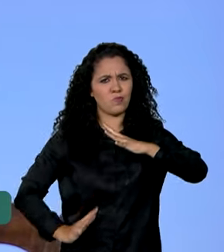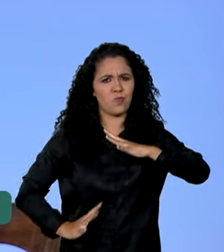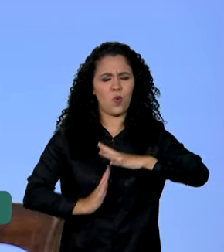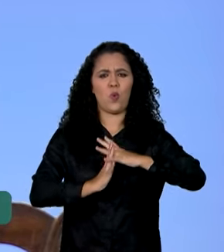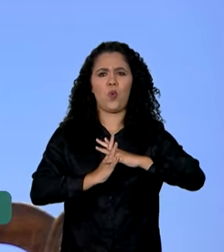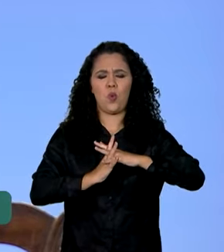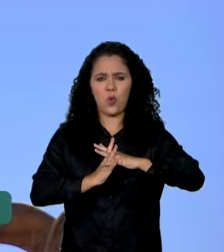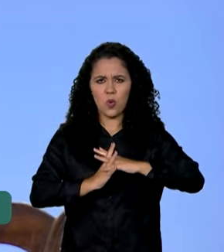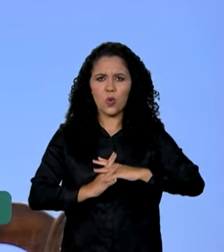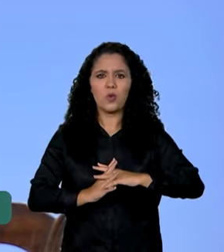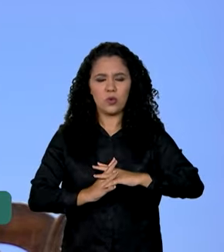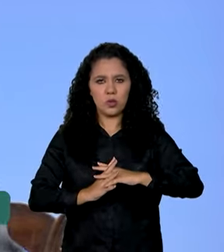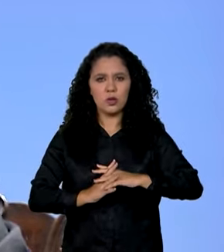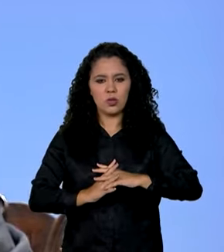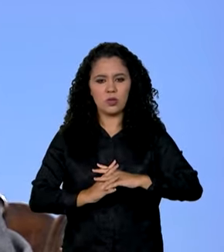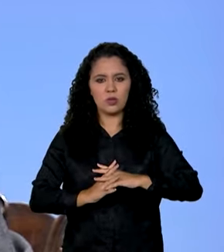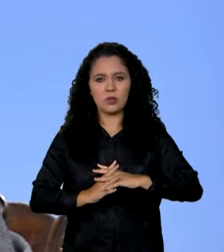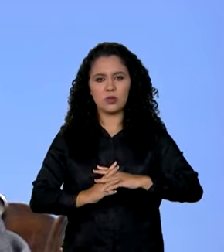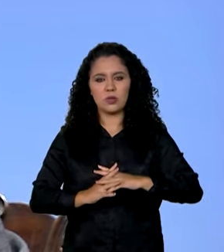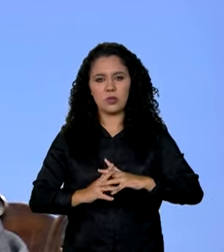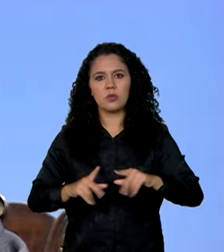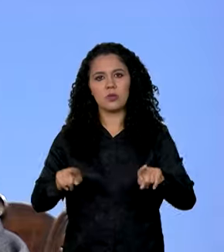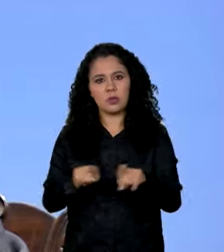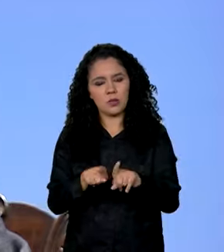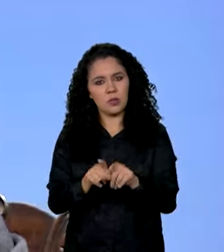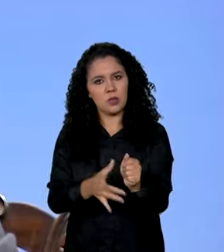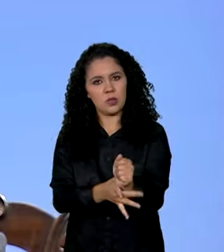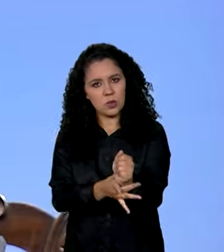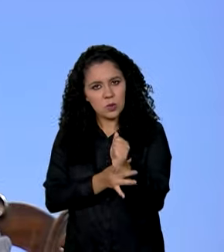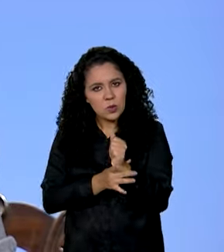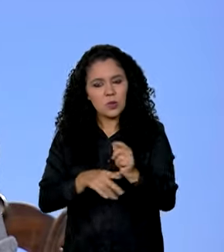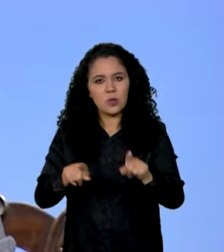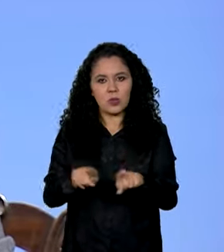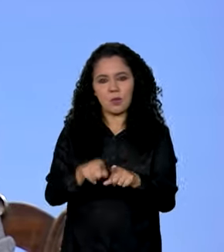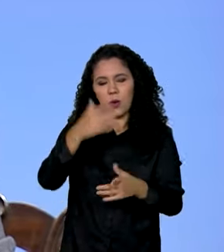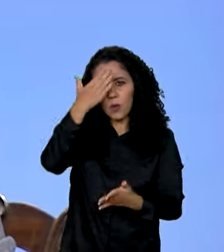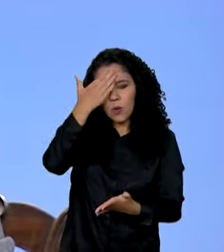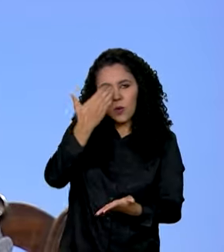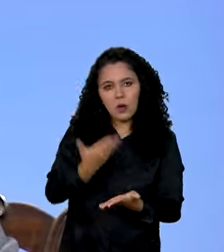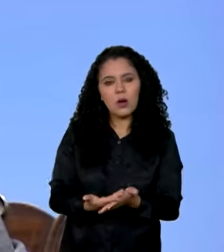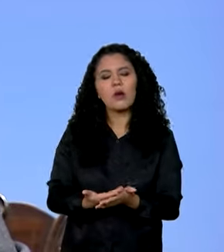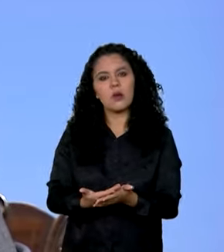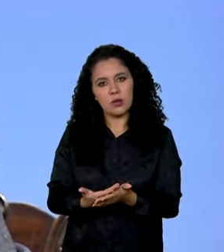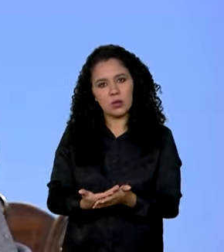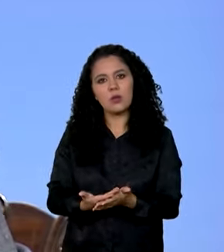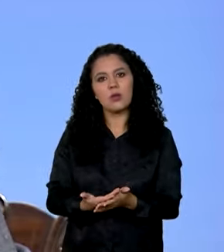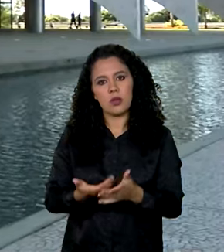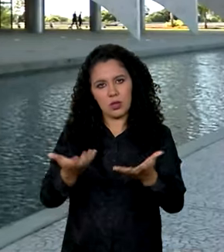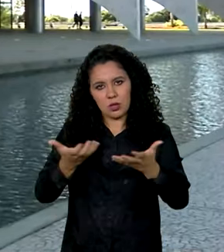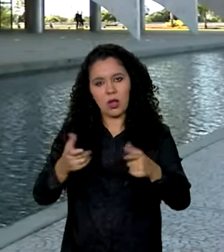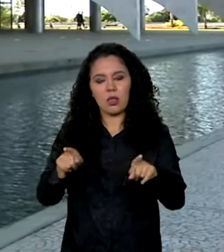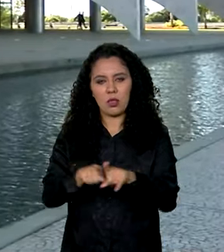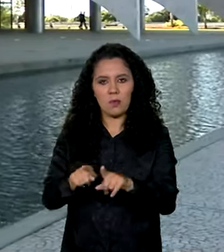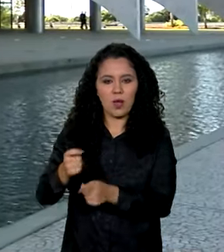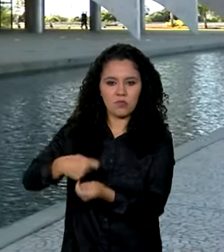de maneira segura e confiada, também quer participar desse mercado.